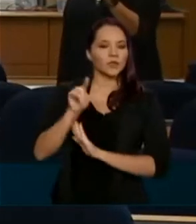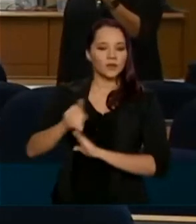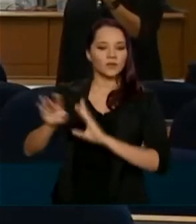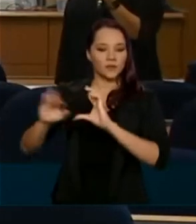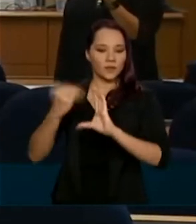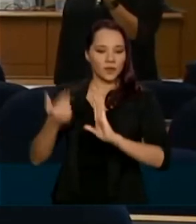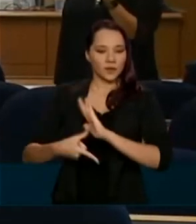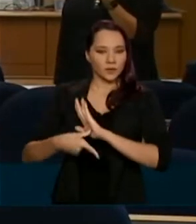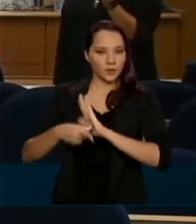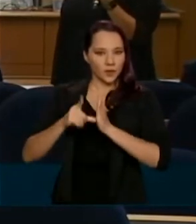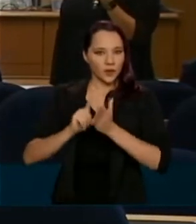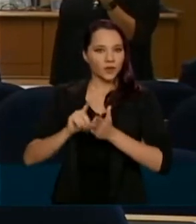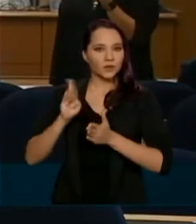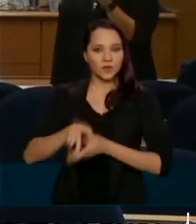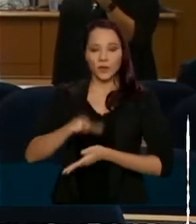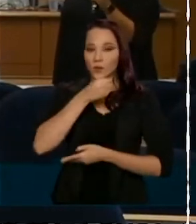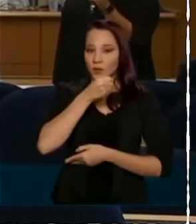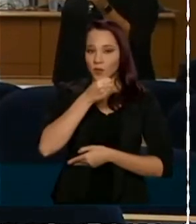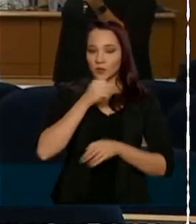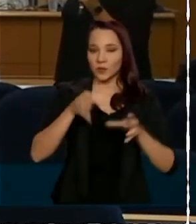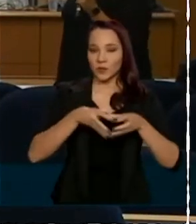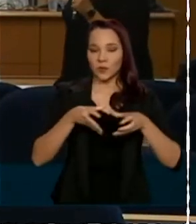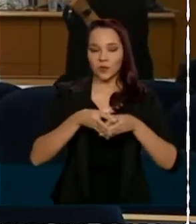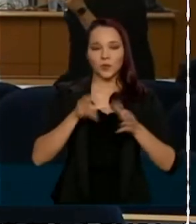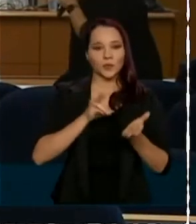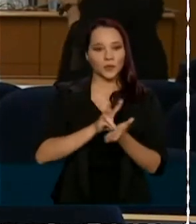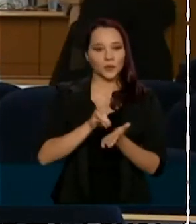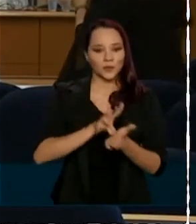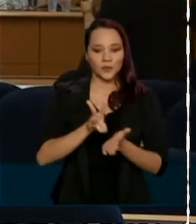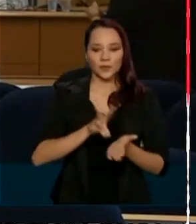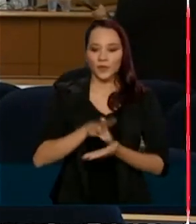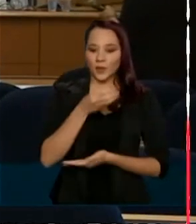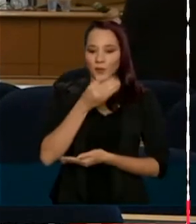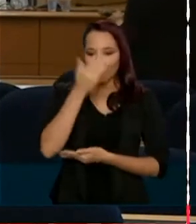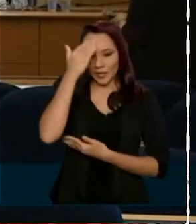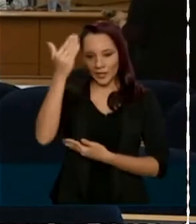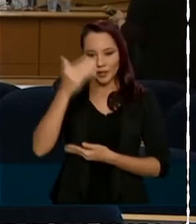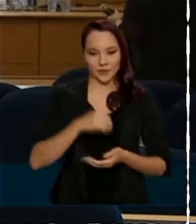...previamente pelos jornalistas no grupo de WhatsApp. Obrigada.